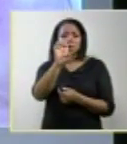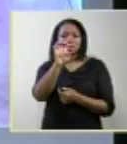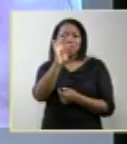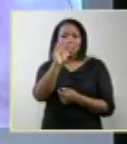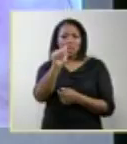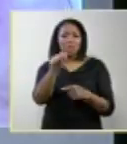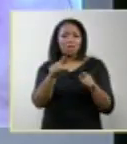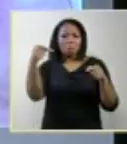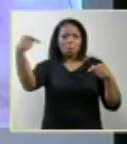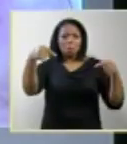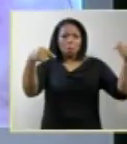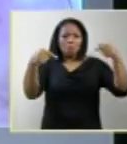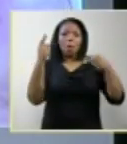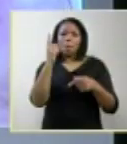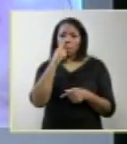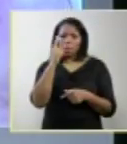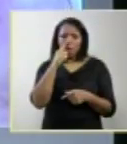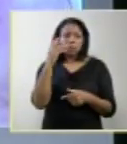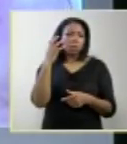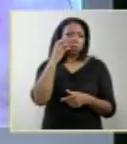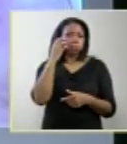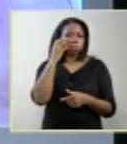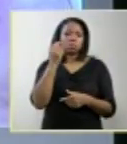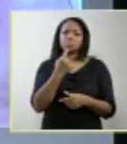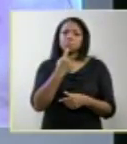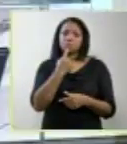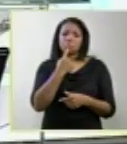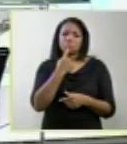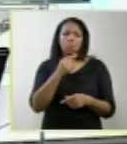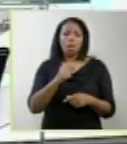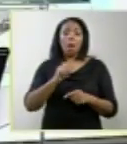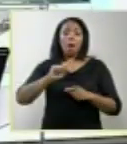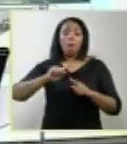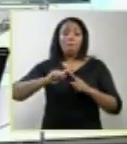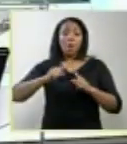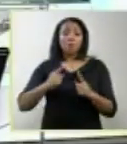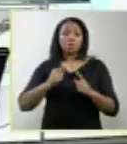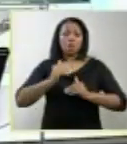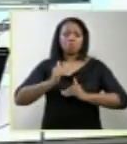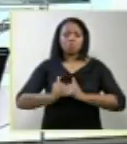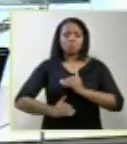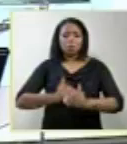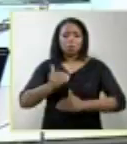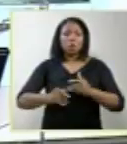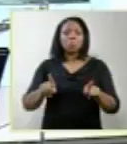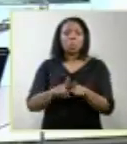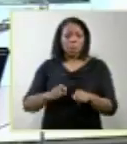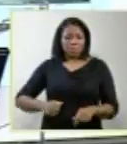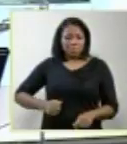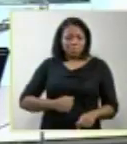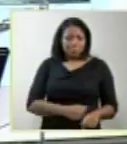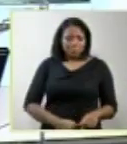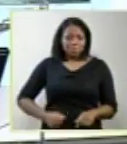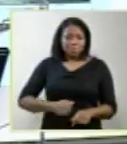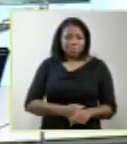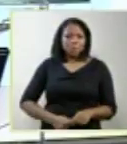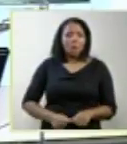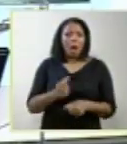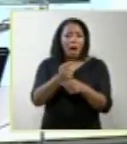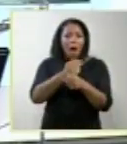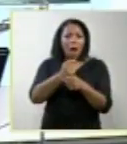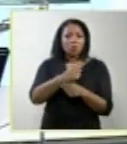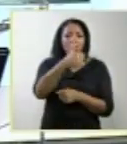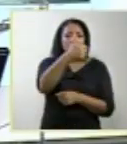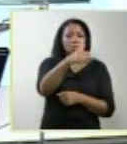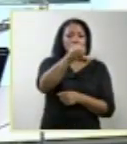teríamos ali o nariz, a bochecha e a boca. Com a evolução da ultrassonografia por volta da década de 80, já com os aparelhos de